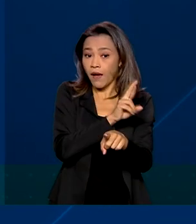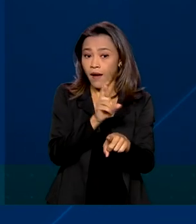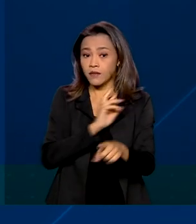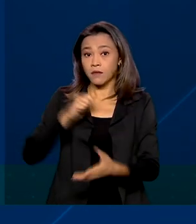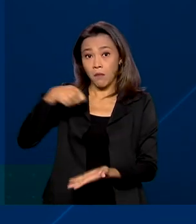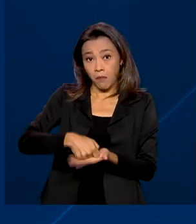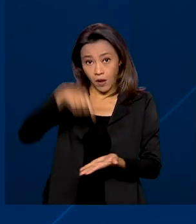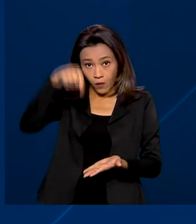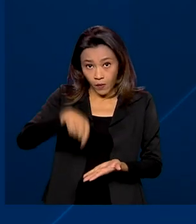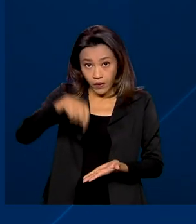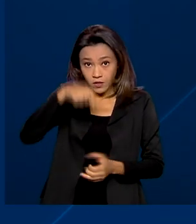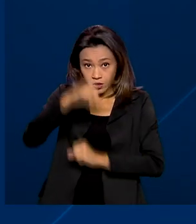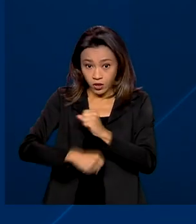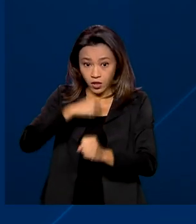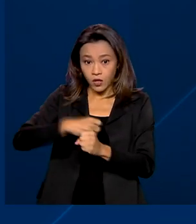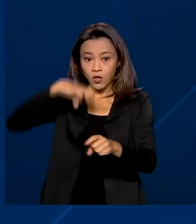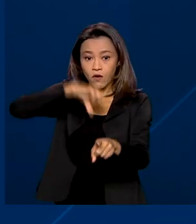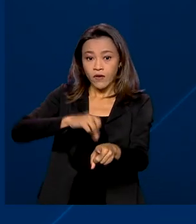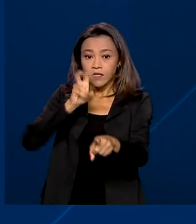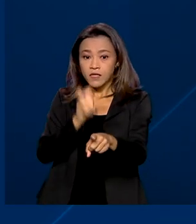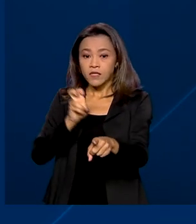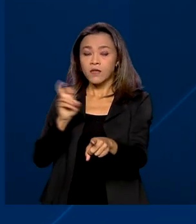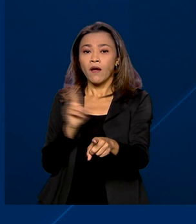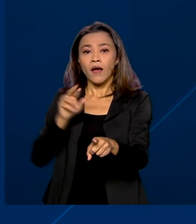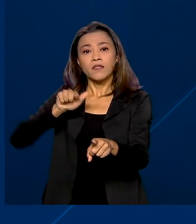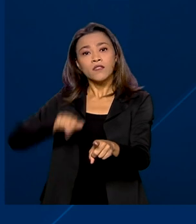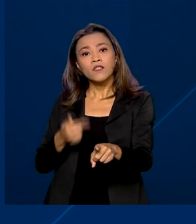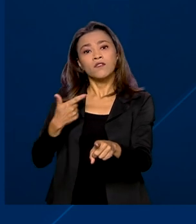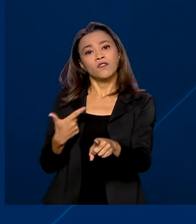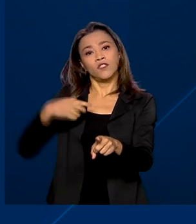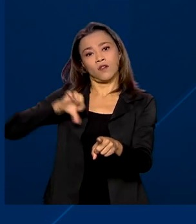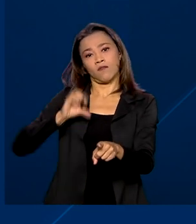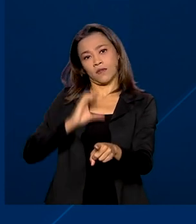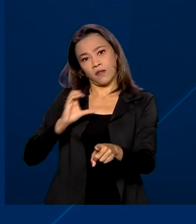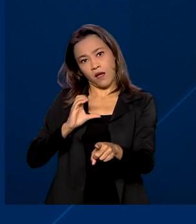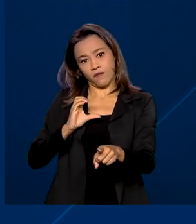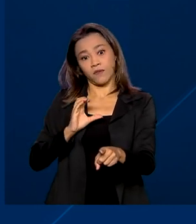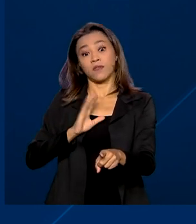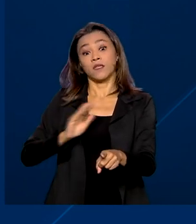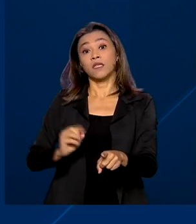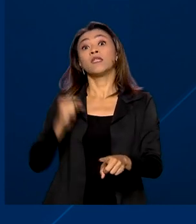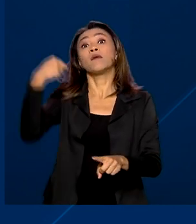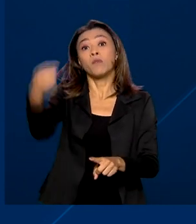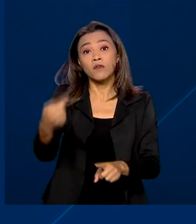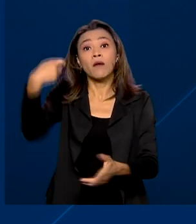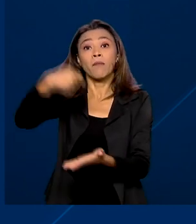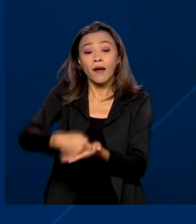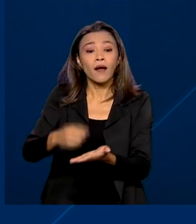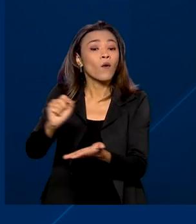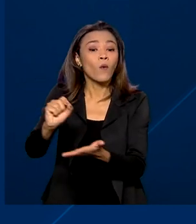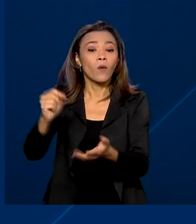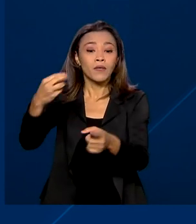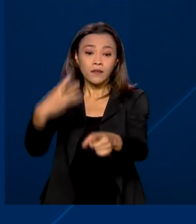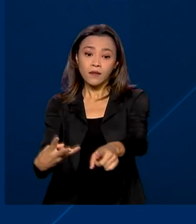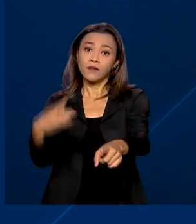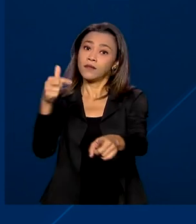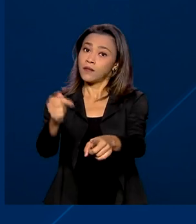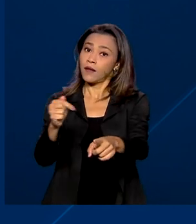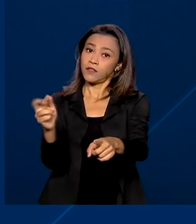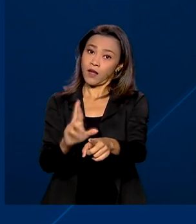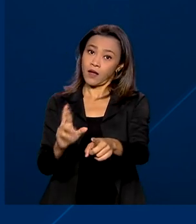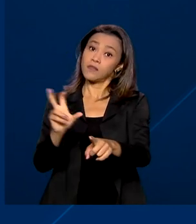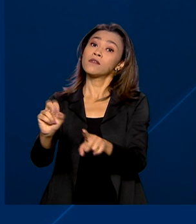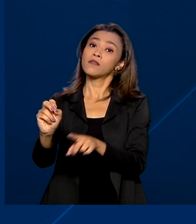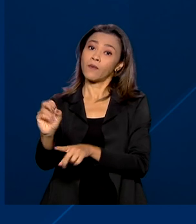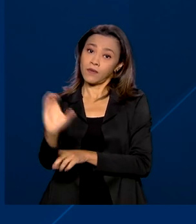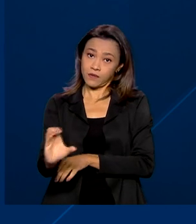pagou este ano R$ 95,29 de imposto e vai passar a pagar R$ 37,50.